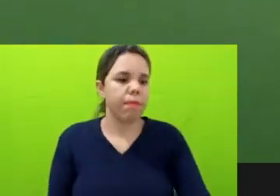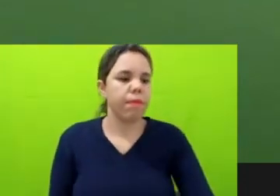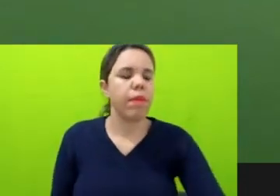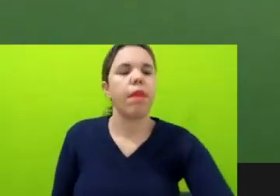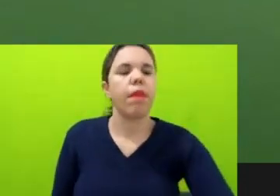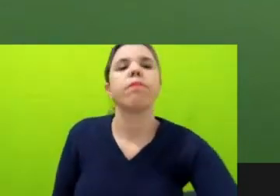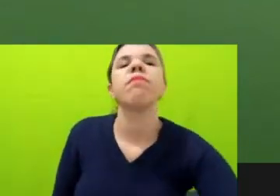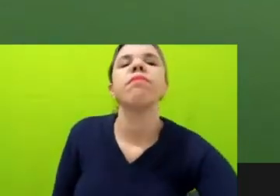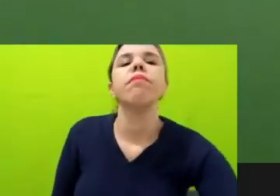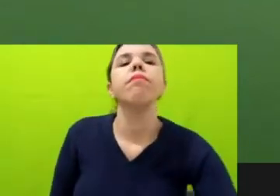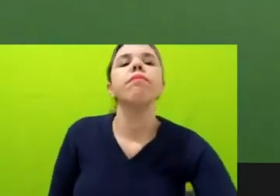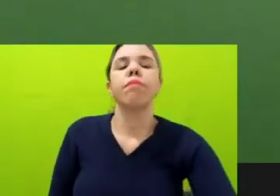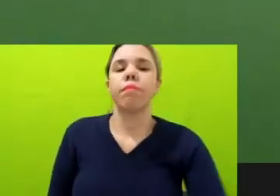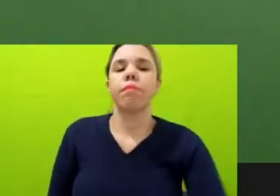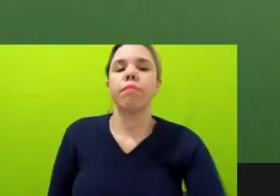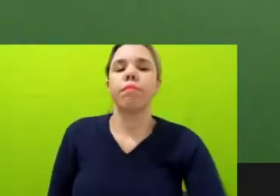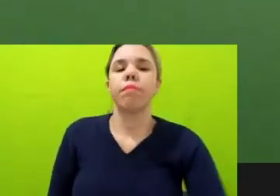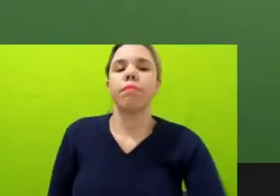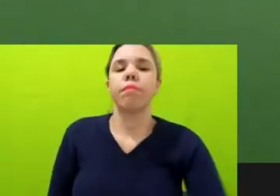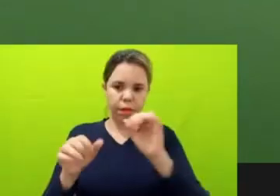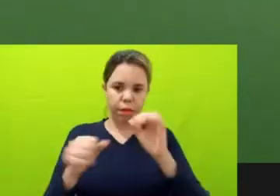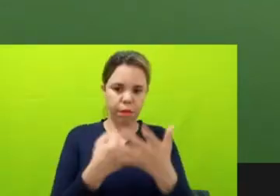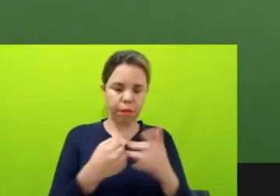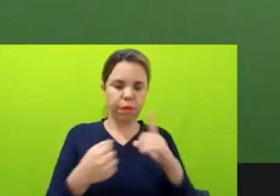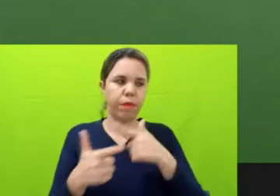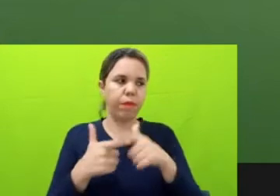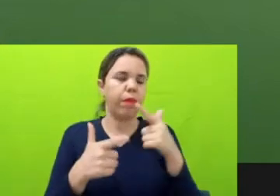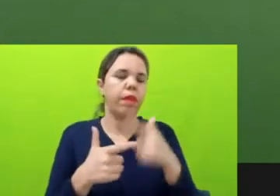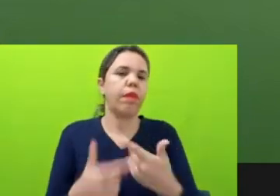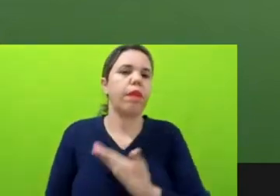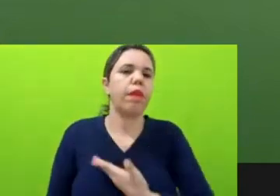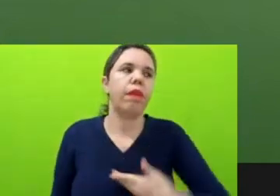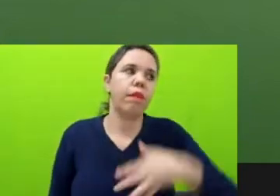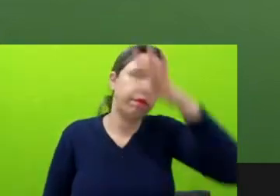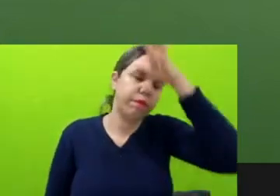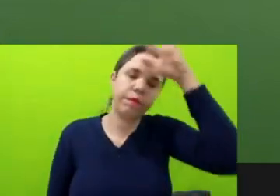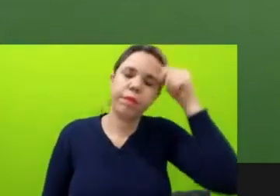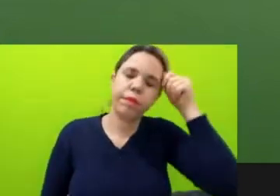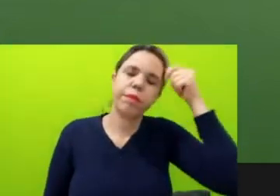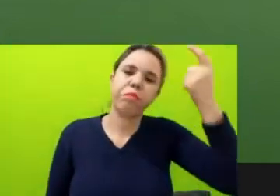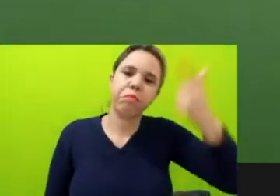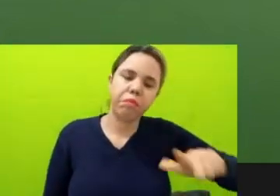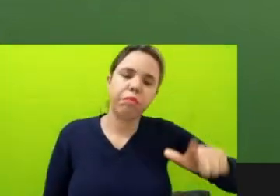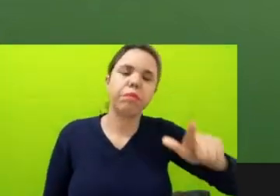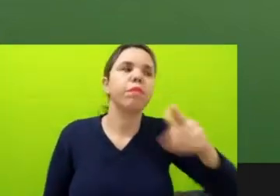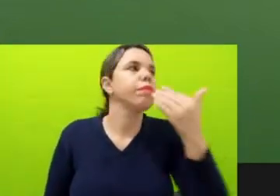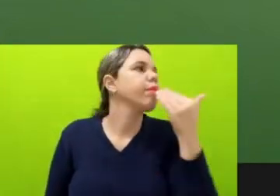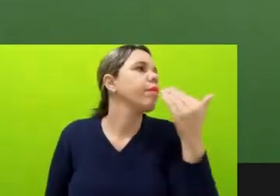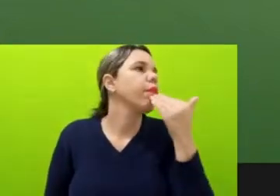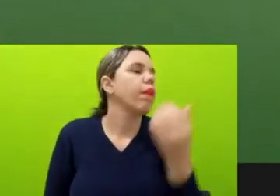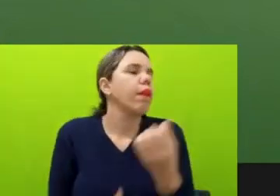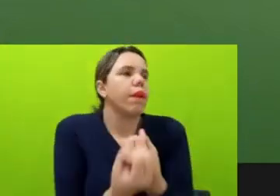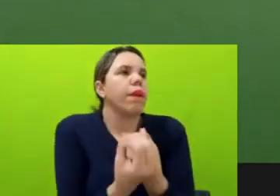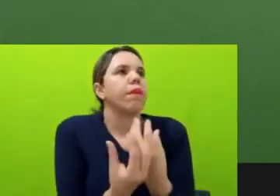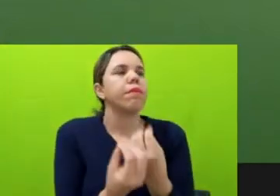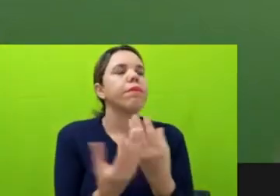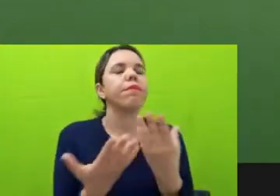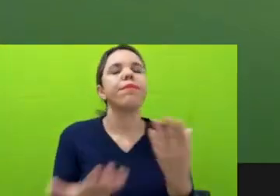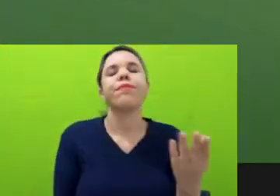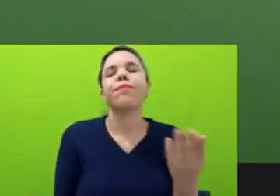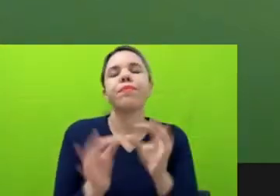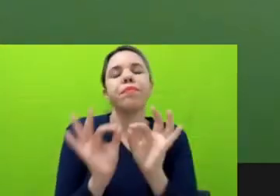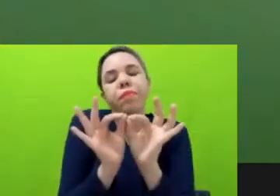também tivemos um problema com o governo do Amazonas, mais uma vez, nós pedimos acesso a informações simples, né, que era saber